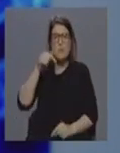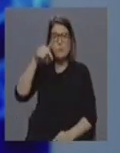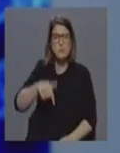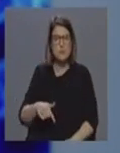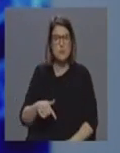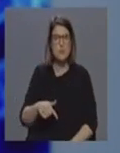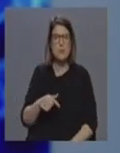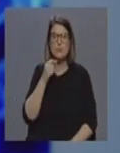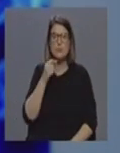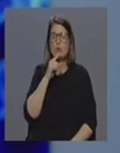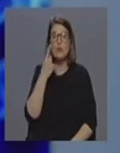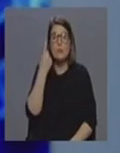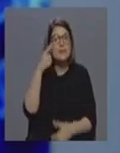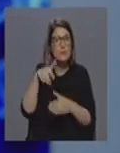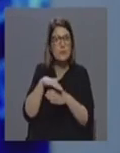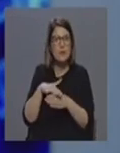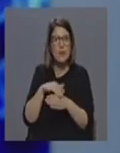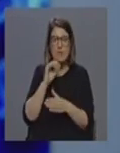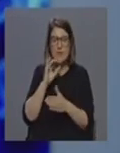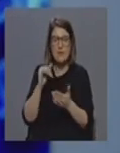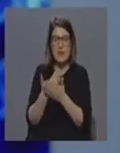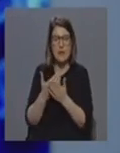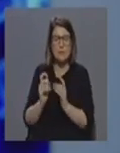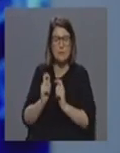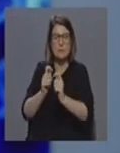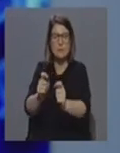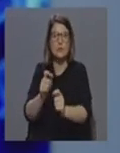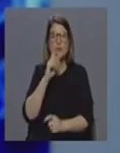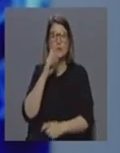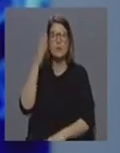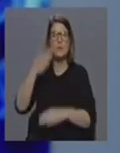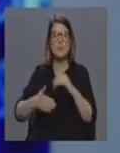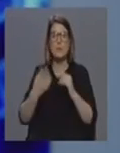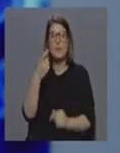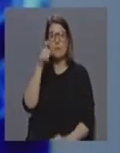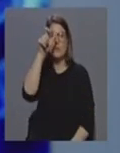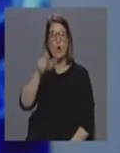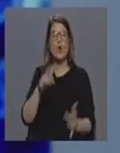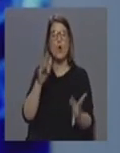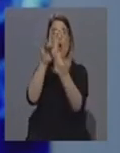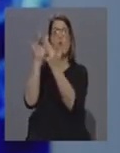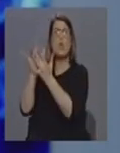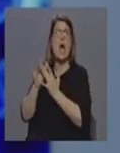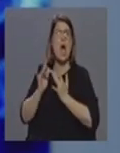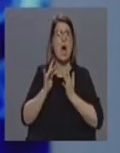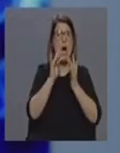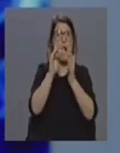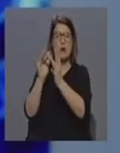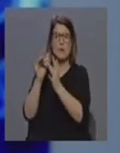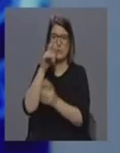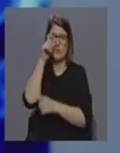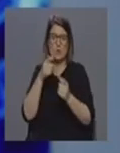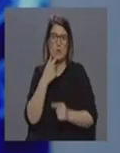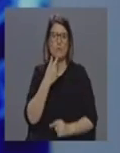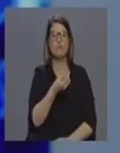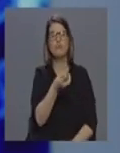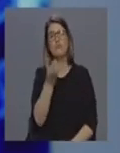eventualmente só com o caso. Portanto, de um momento para o outro pode surgir uma pessoa que contactou com uma série de contatos próximos, que, entretanto,